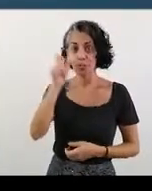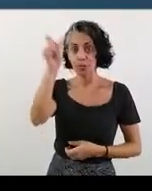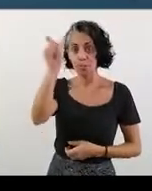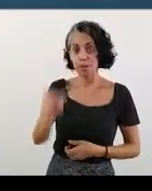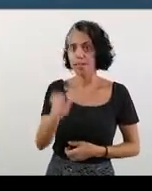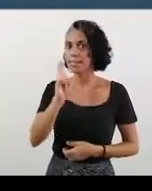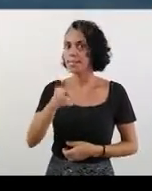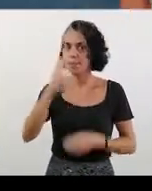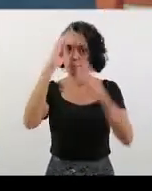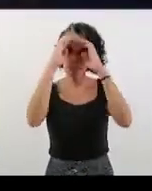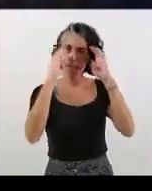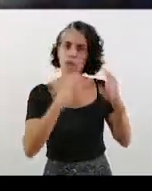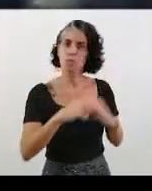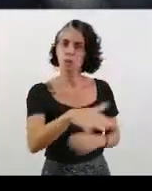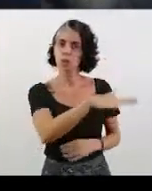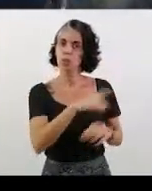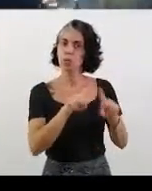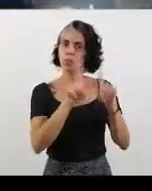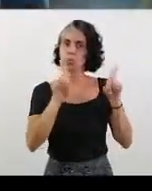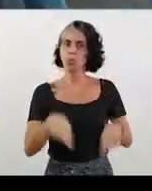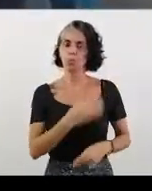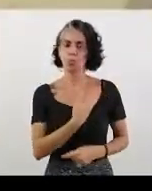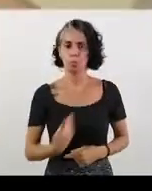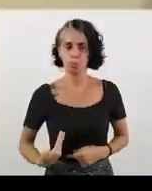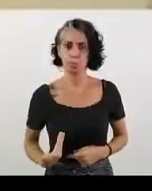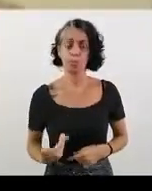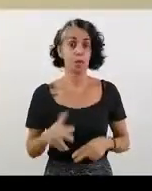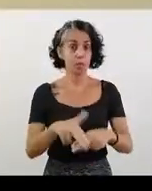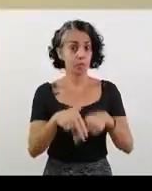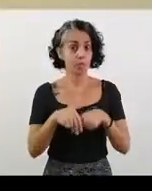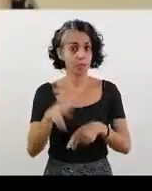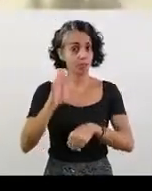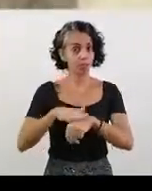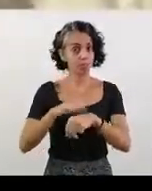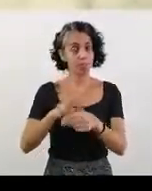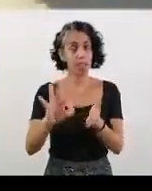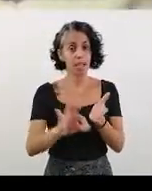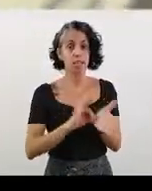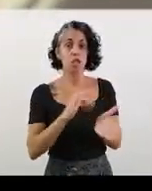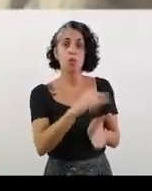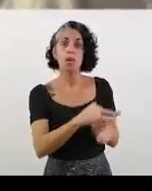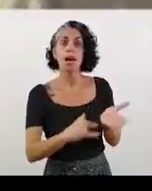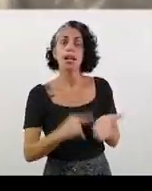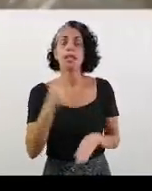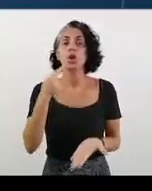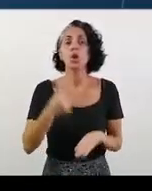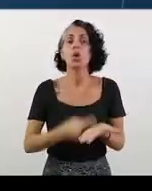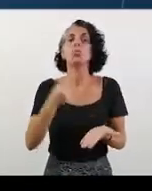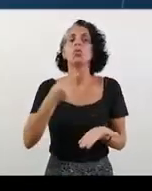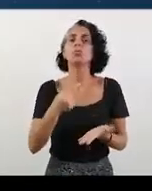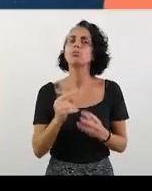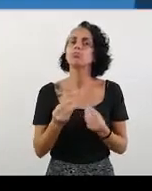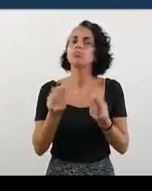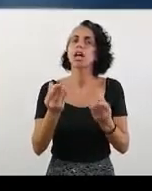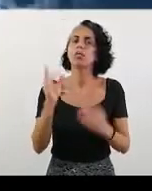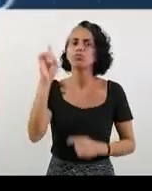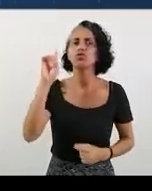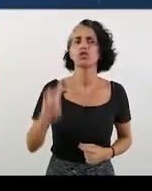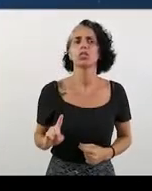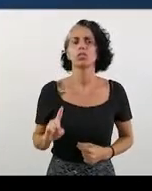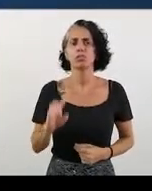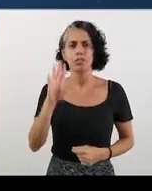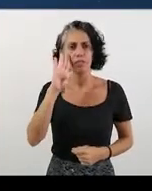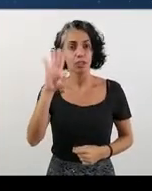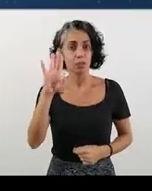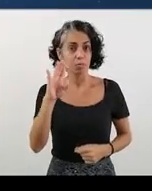sempre respeitou o servidor municipal e, por isso, assinou uma carta compromisso para garantir os seus direitos. Veja